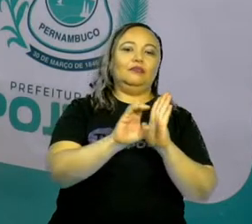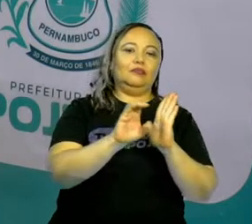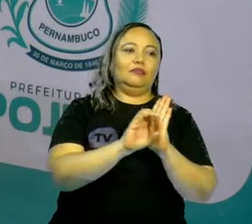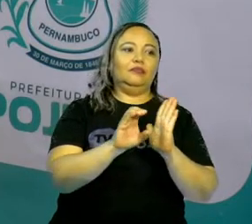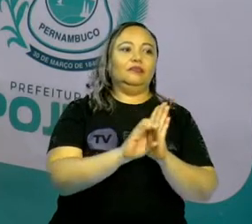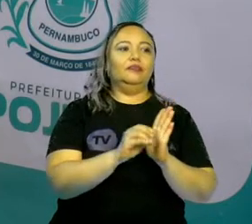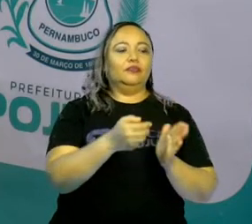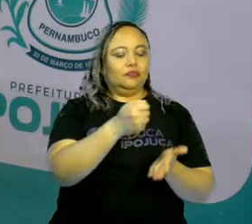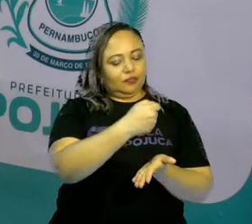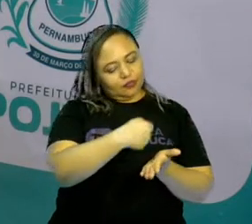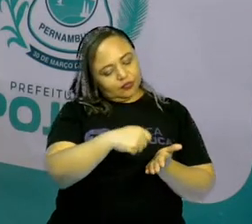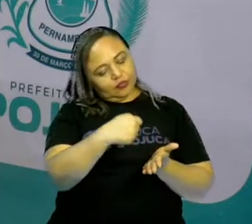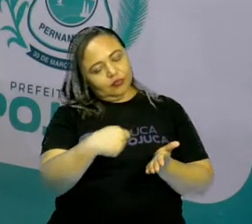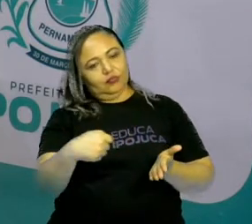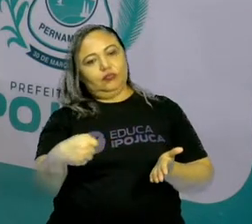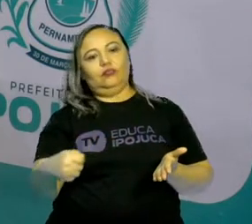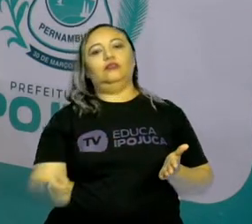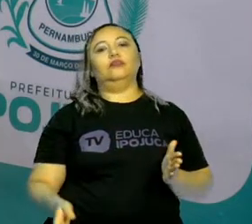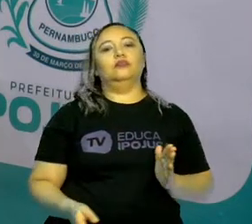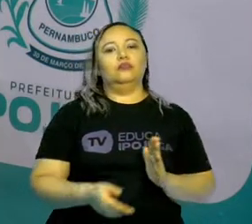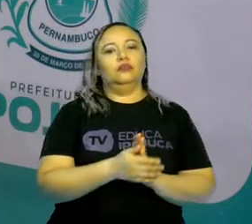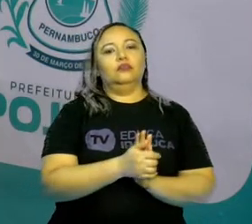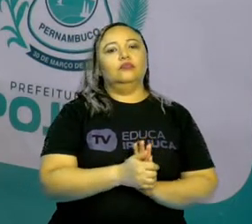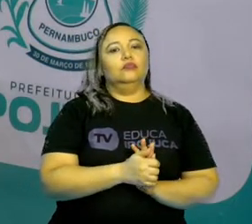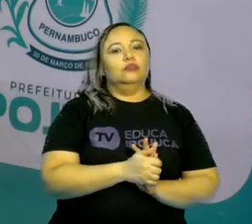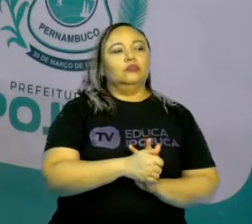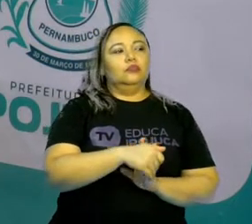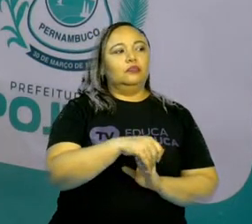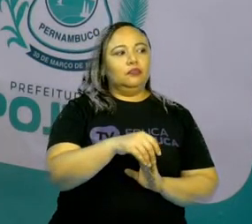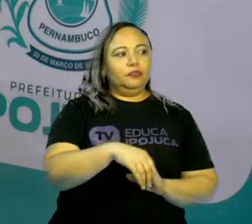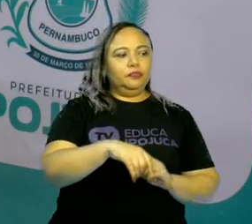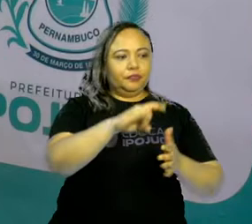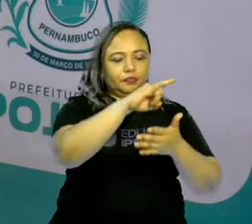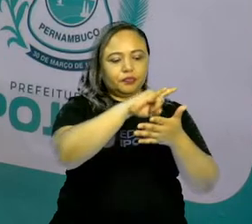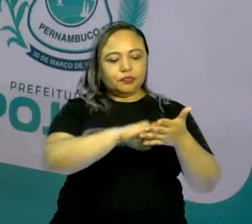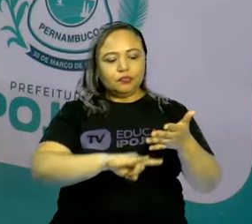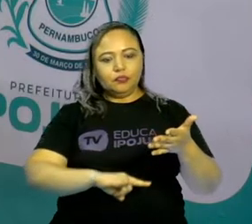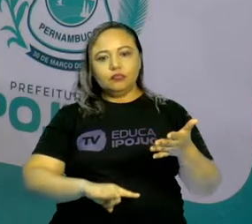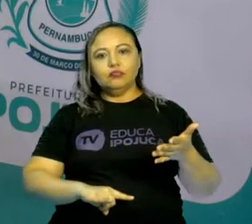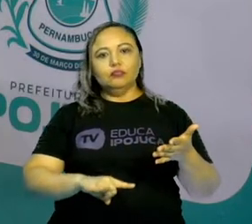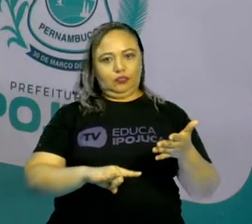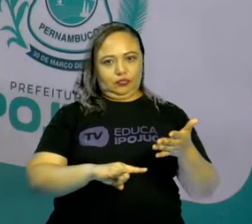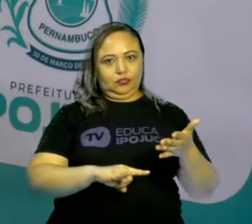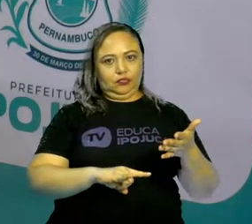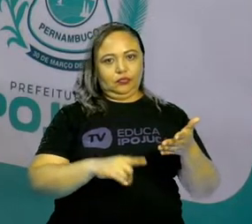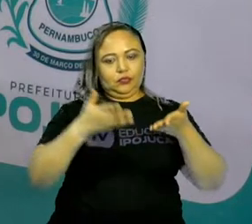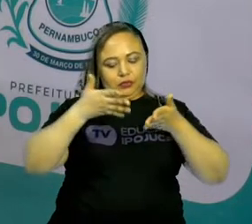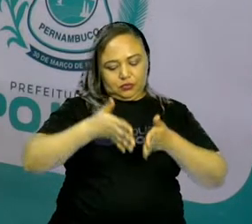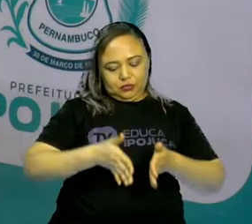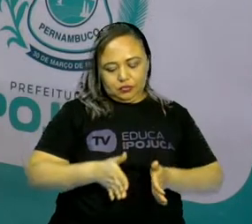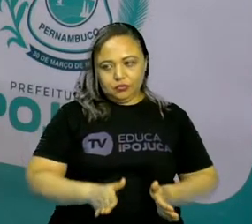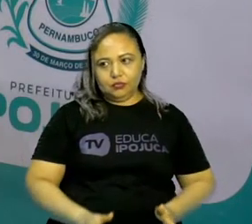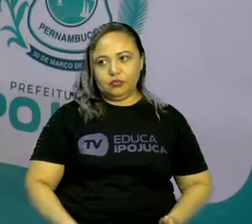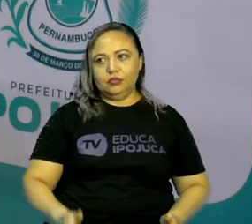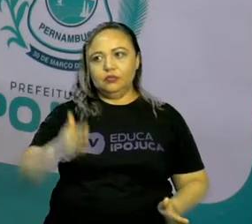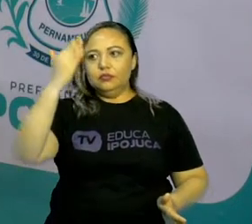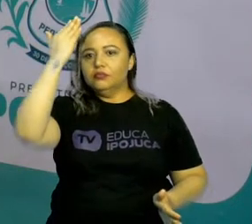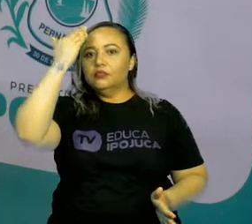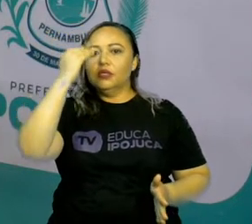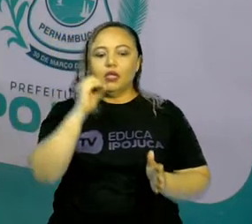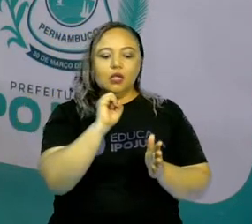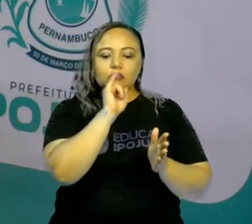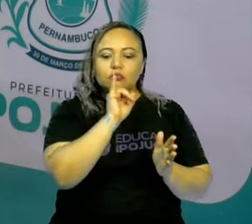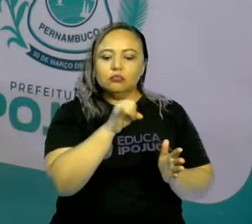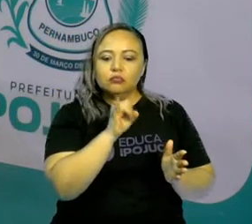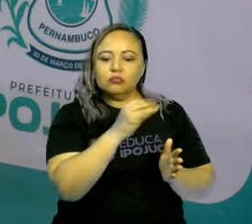de escrita, palavras, tudo sobre nós no momento do nascimento. Peso, altura,